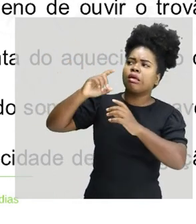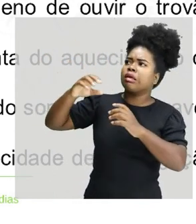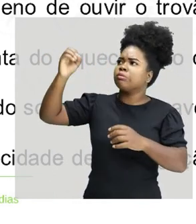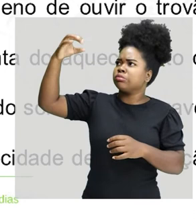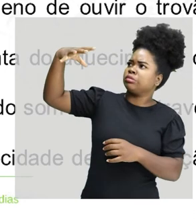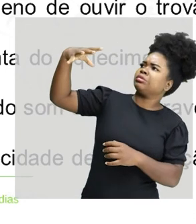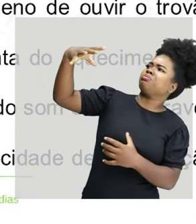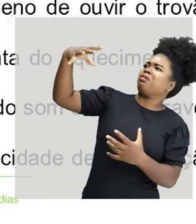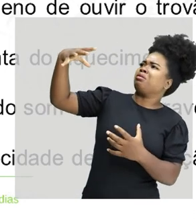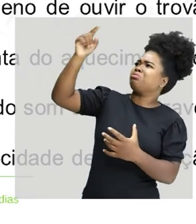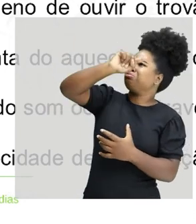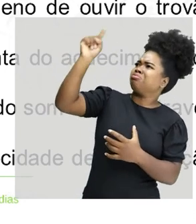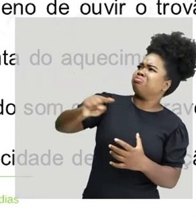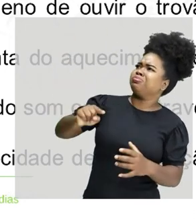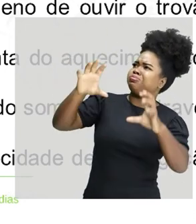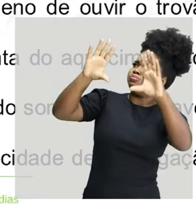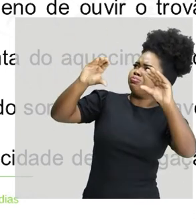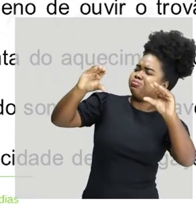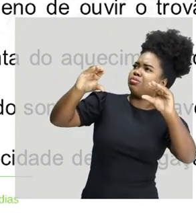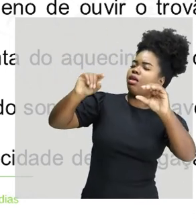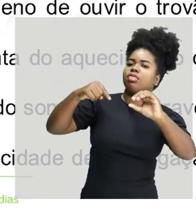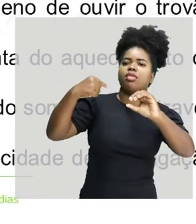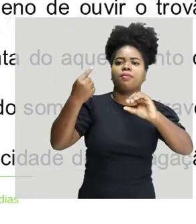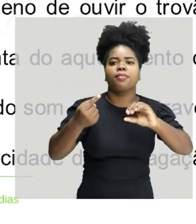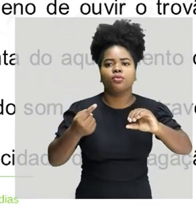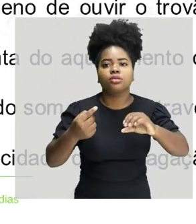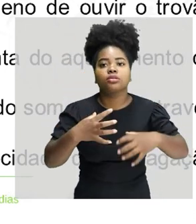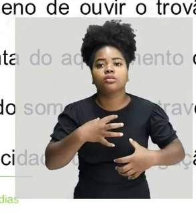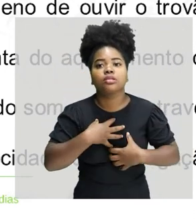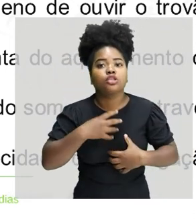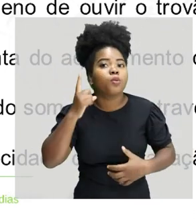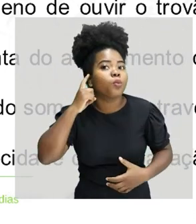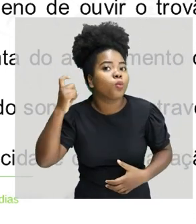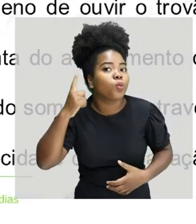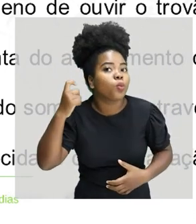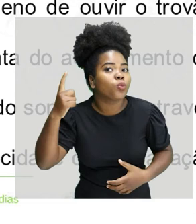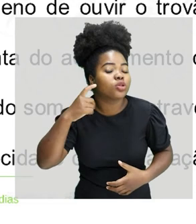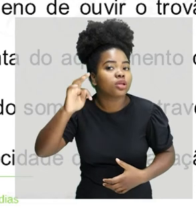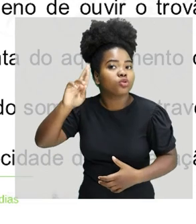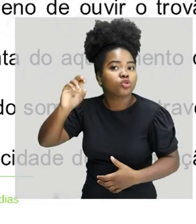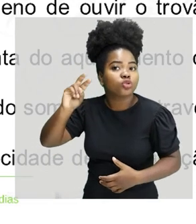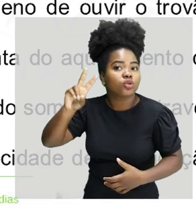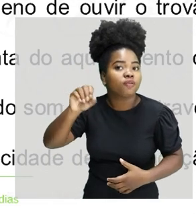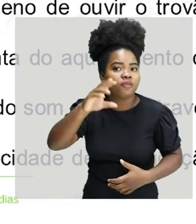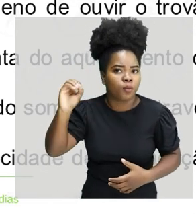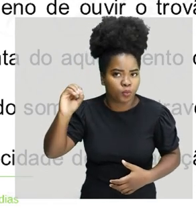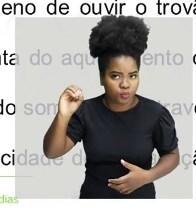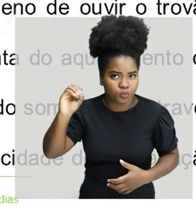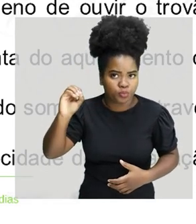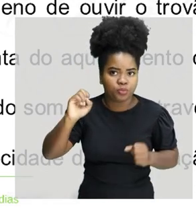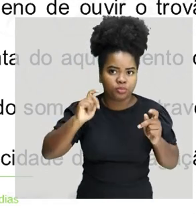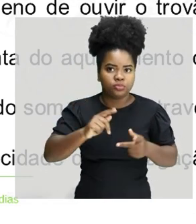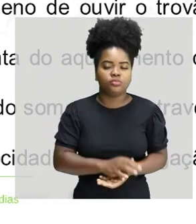barulho do trovão, né? Aquilo que nós chamamos de trovão, causado pela descarga elétrica. O trovão